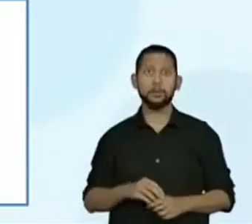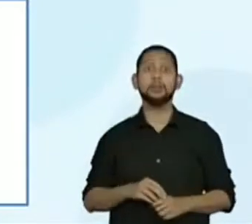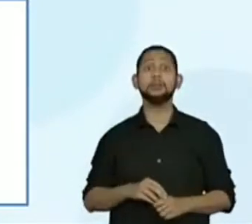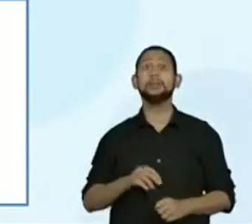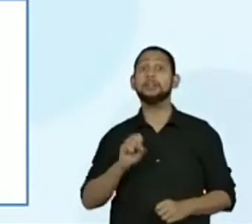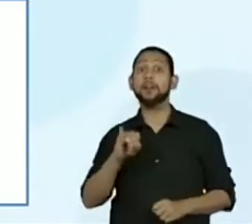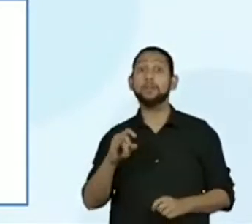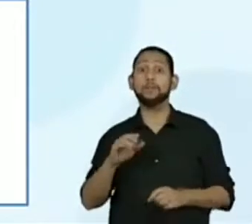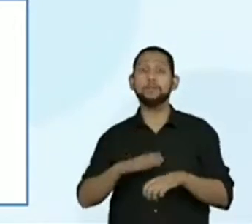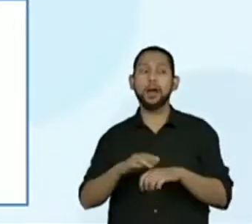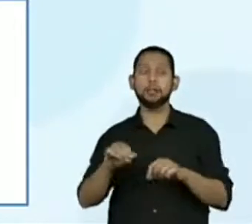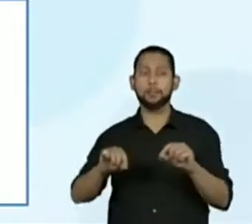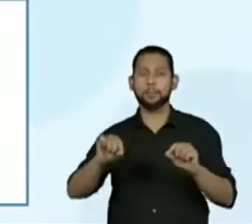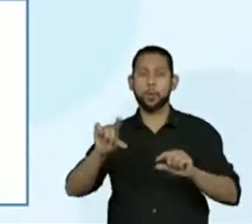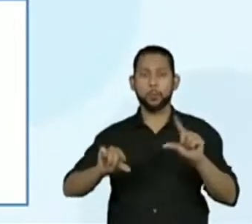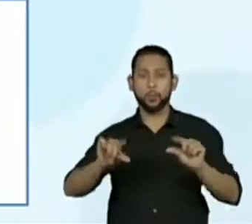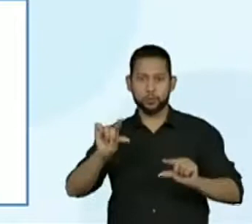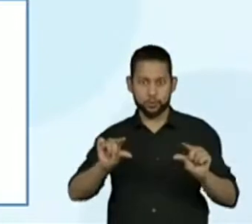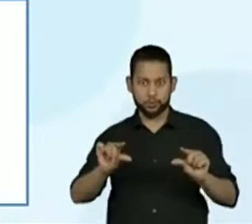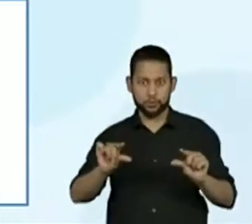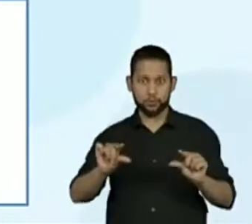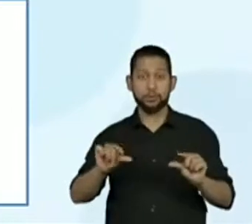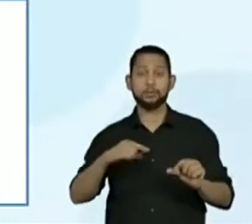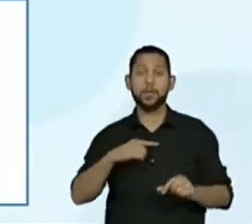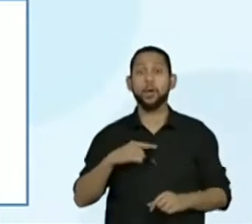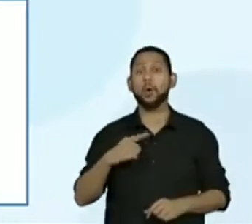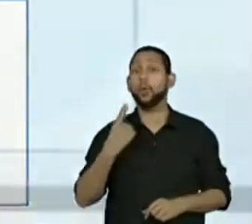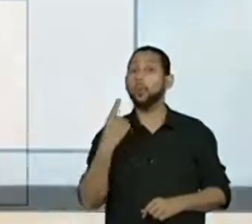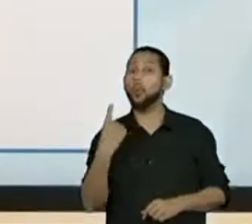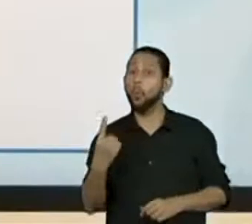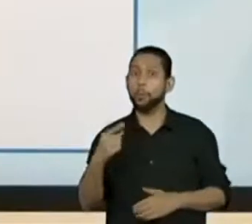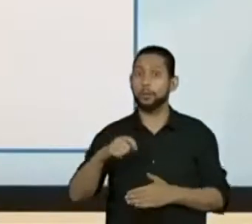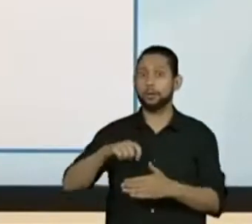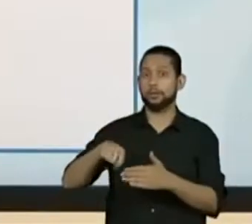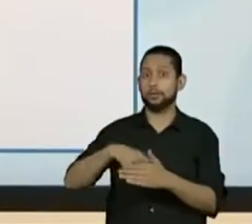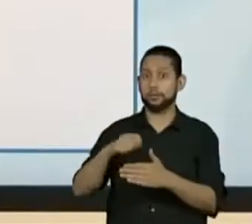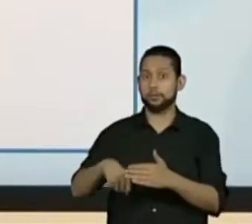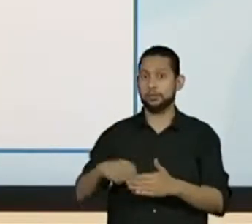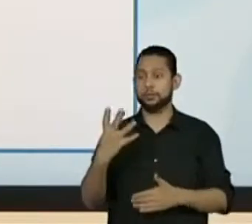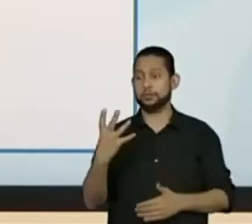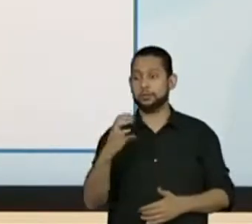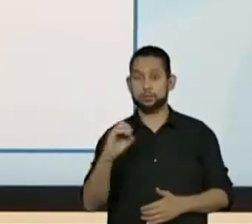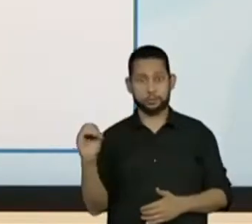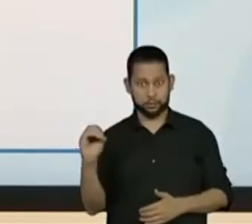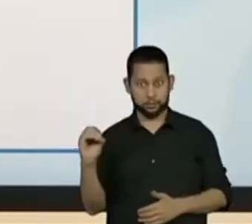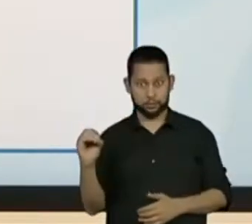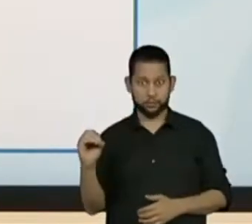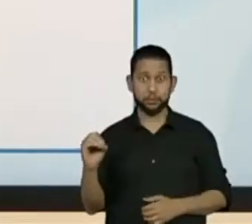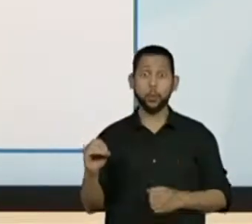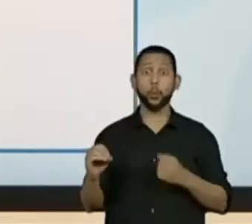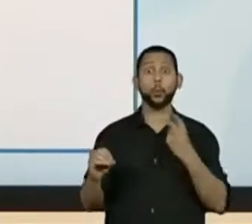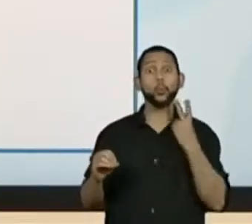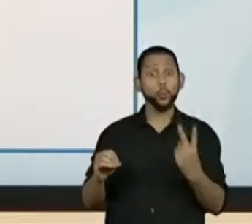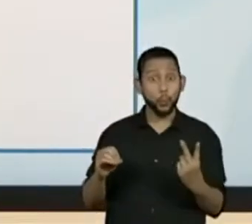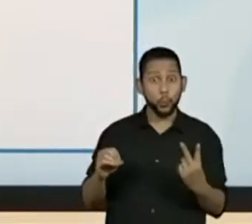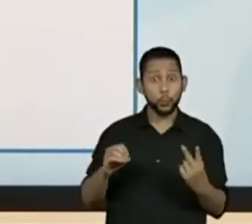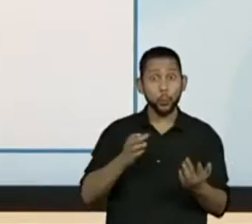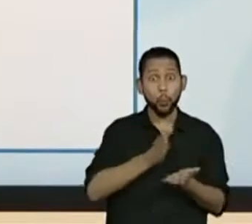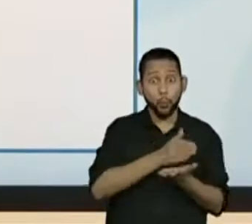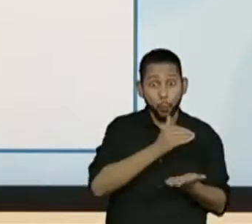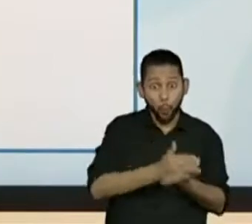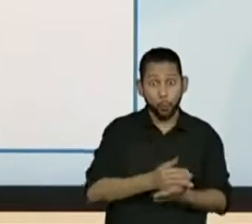a proporcionalidade, eu tenho para uma receita, uso 400. Para duas receitas, uso